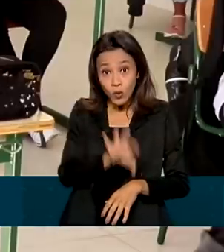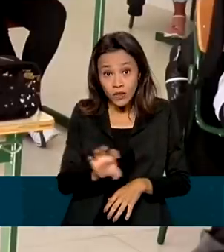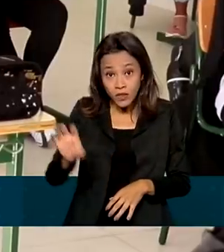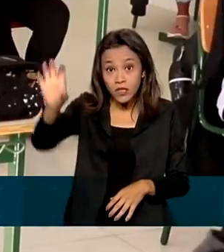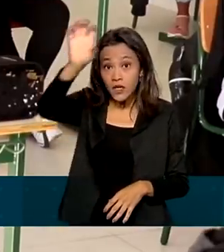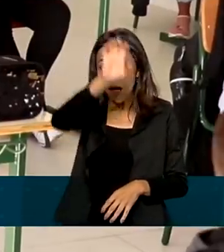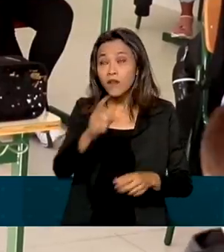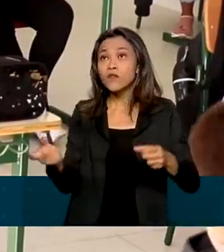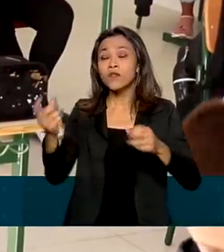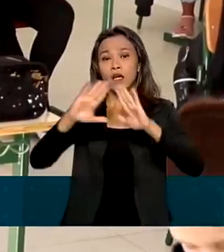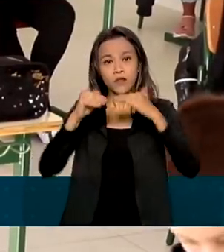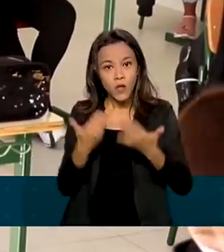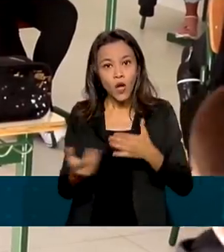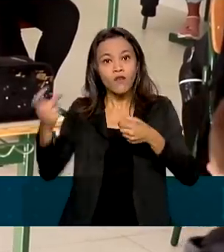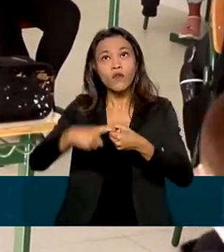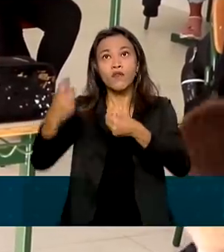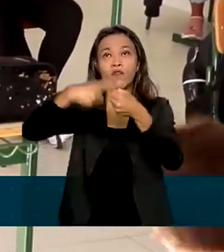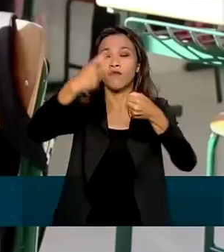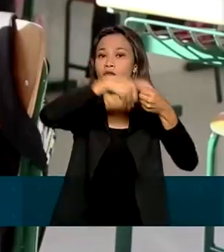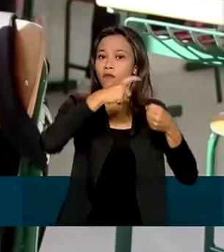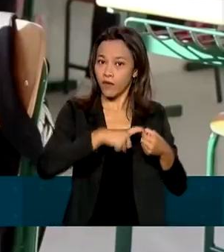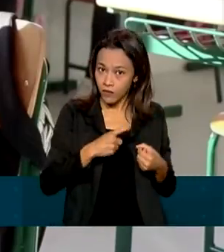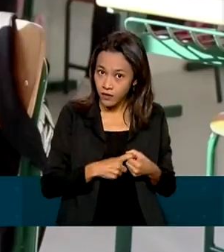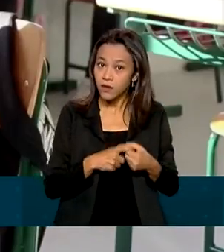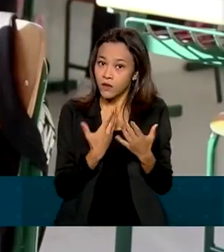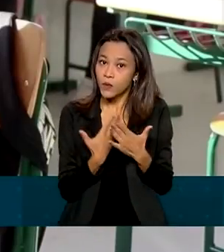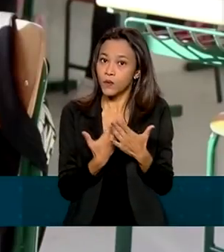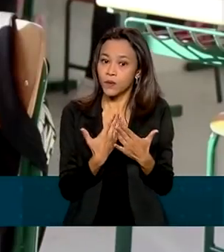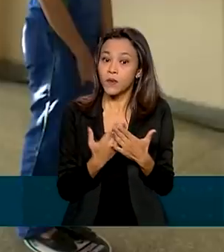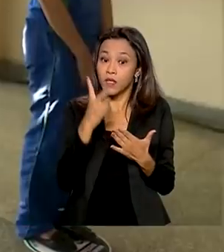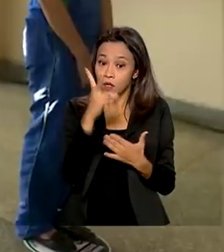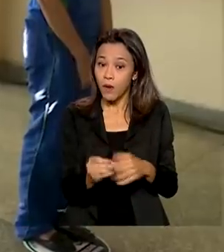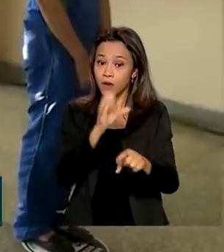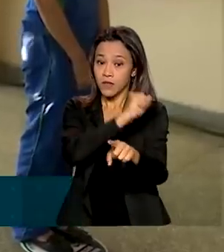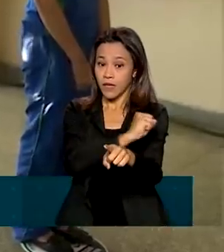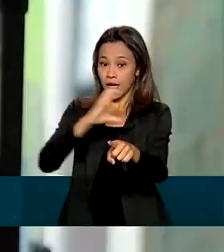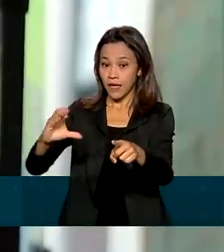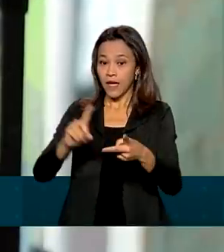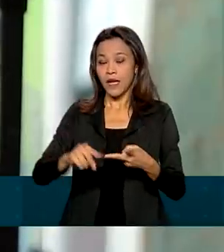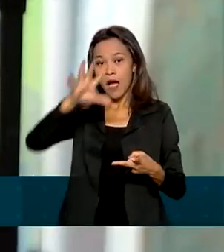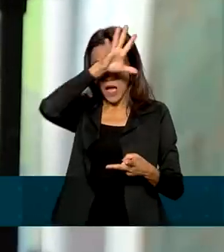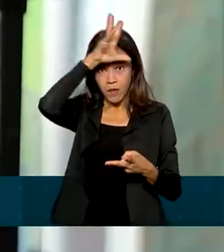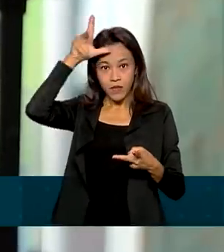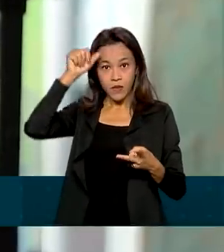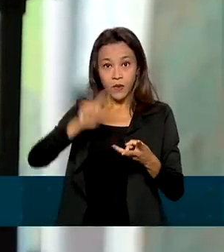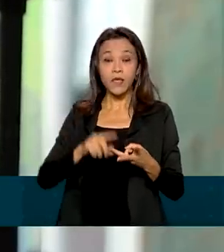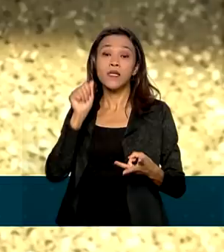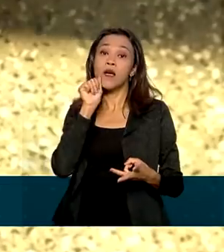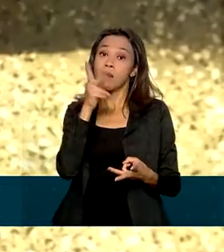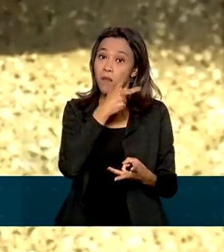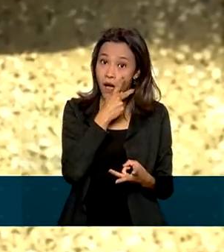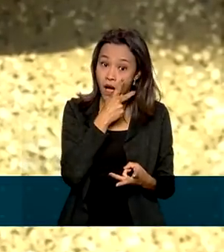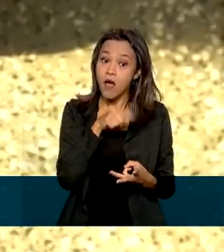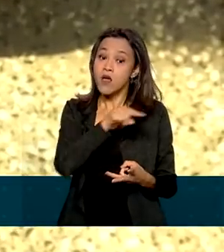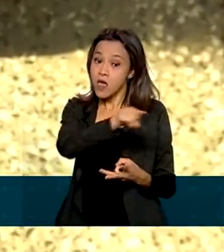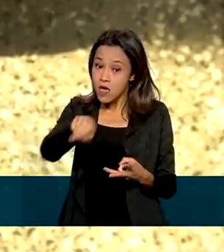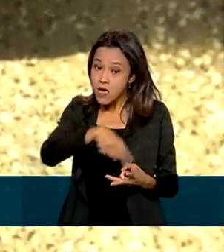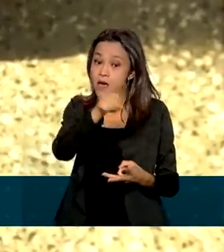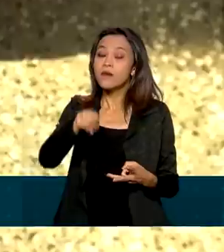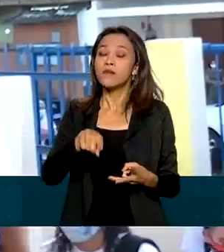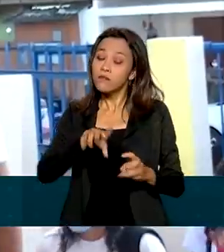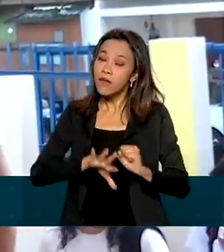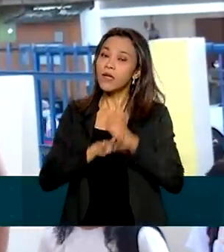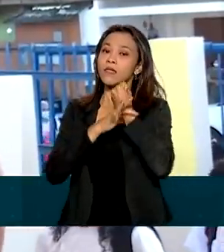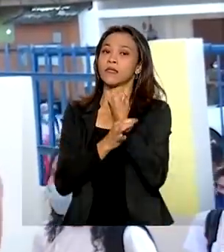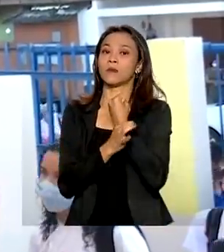presenciais na rede pública de ensino, como em Santa Catarina, Amazonas e Amapá, garantir a segurança dentro das